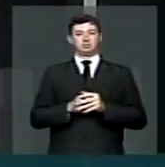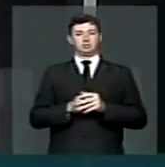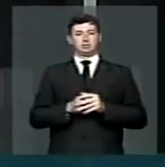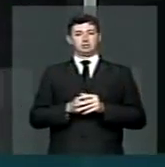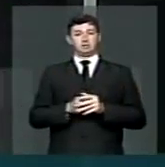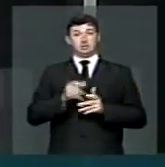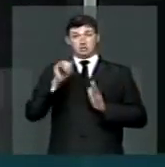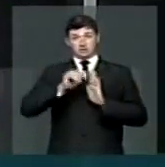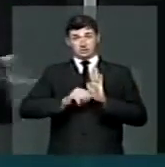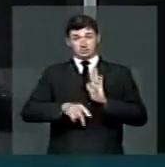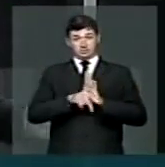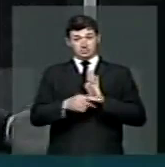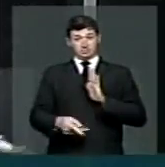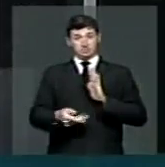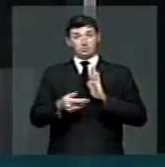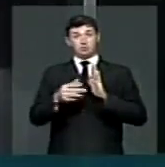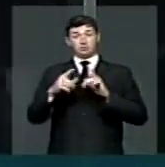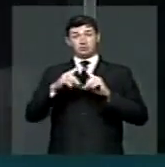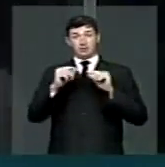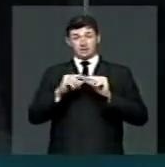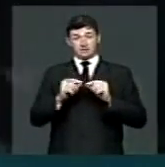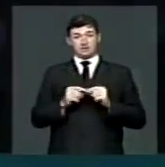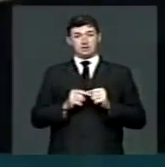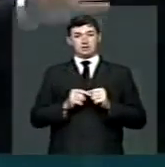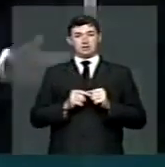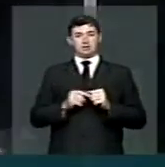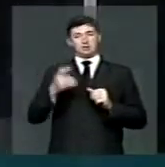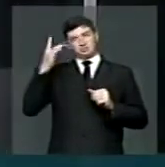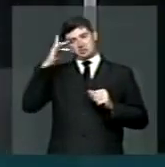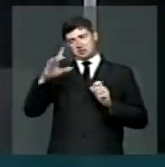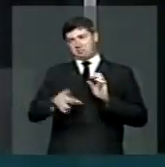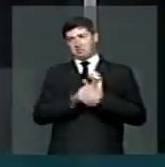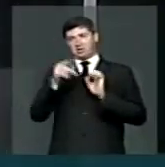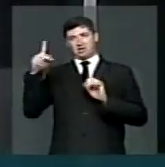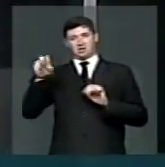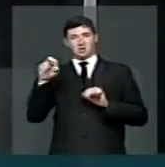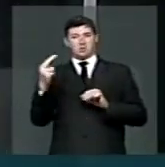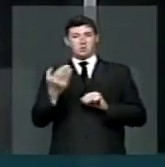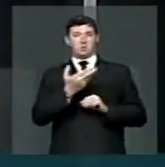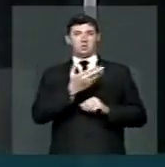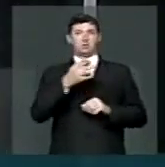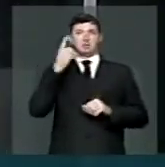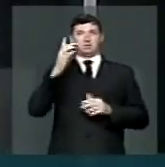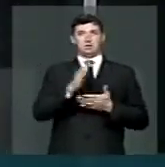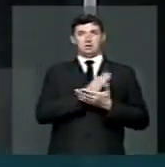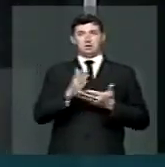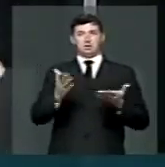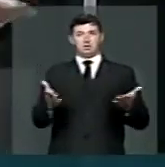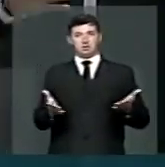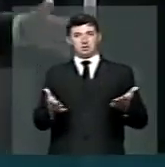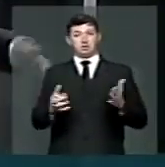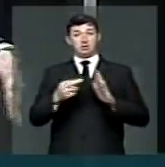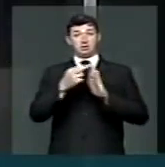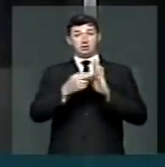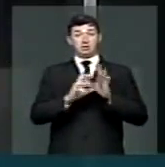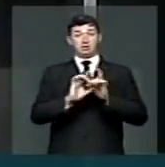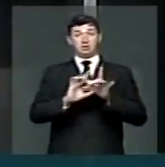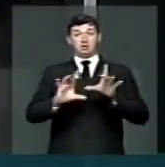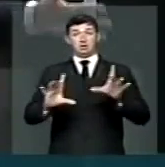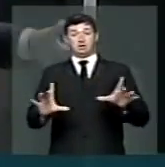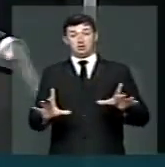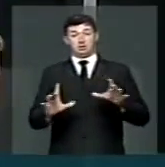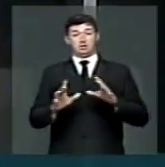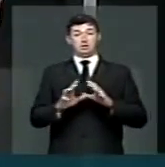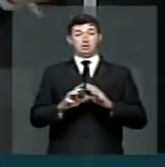Brasília, incluiu, não sei se é emenda dele ou de algum parlamentar, regularizar